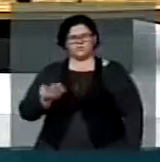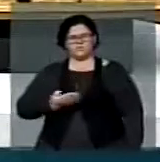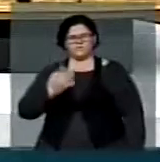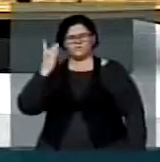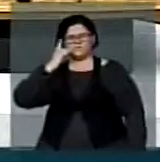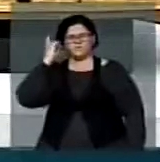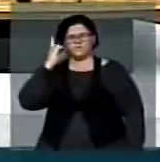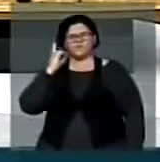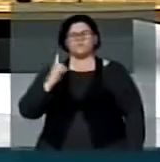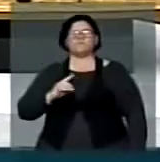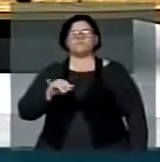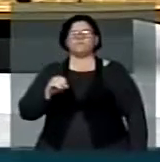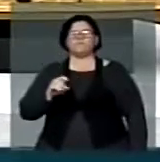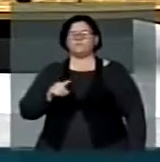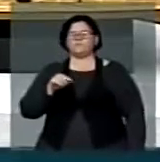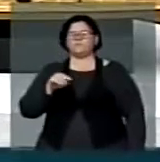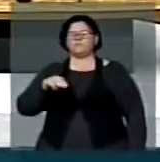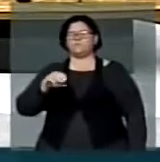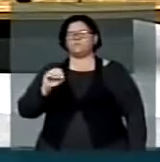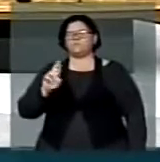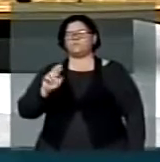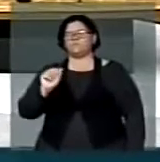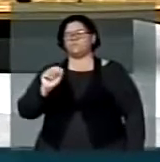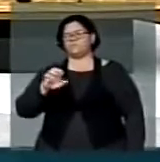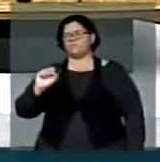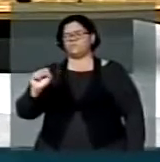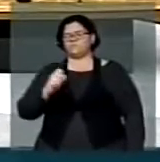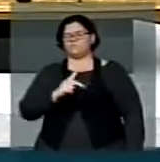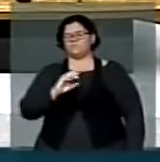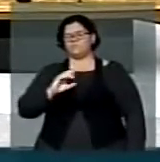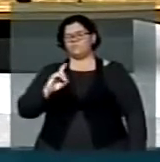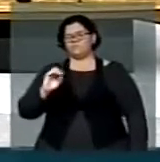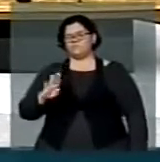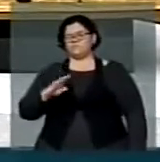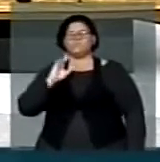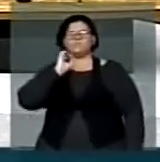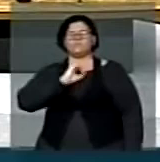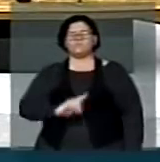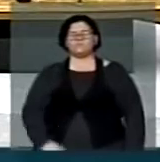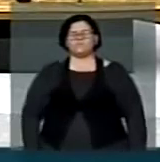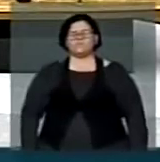E os deputados a Jô Moraes, PCdoB, Minas Gerais.